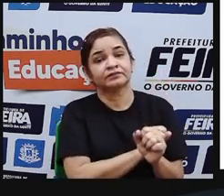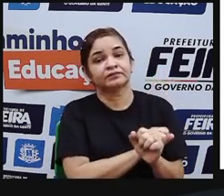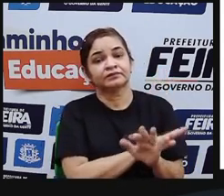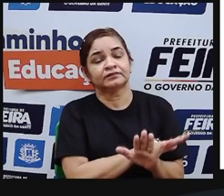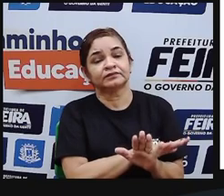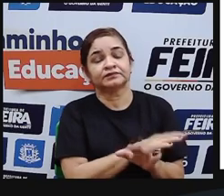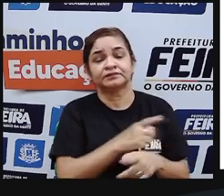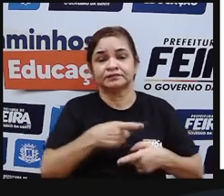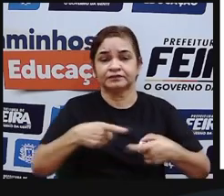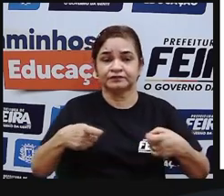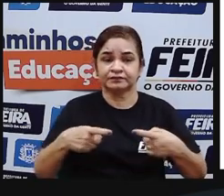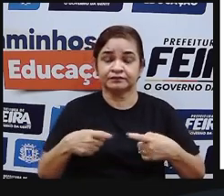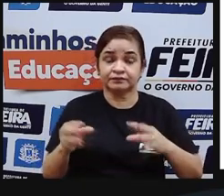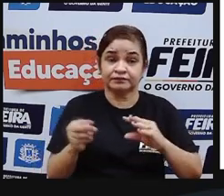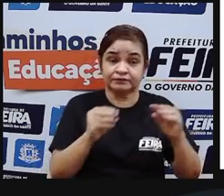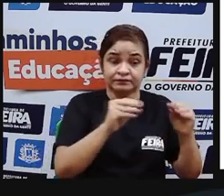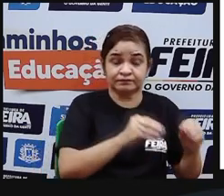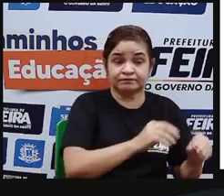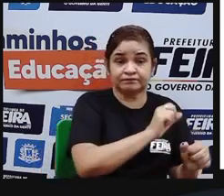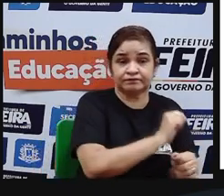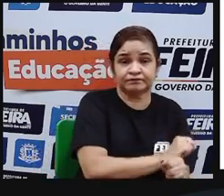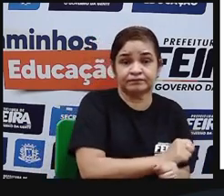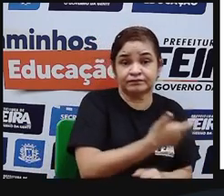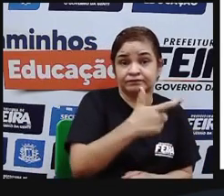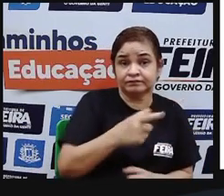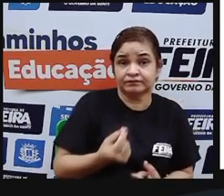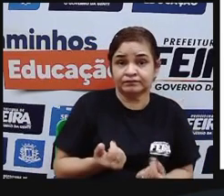aqueles que tinham dívidas